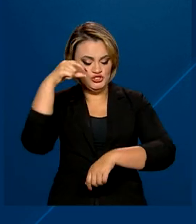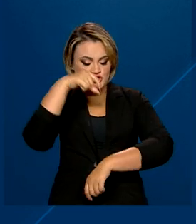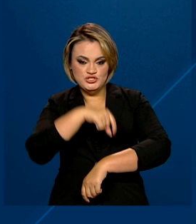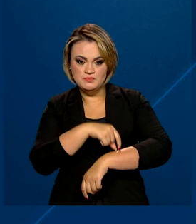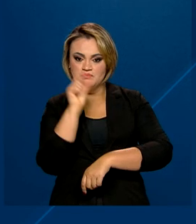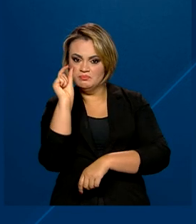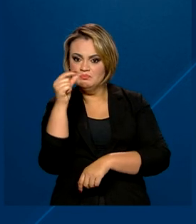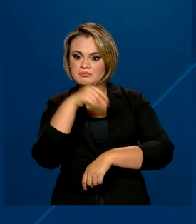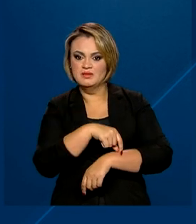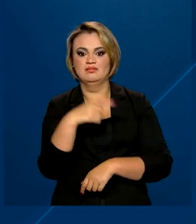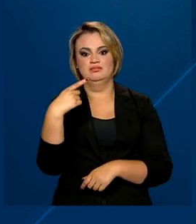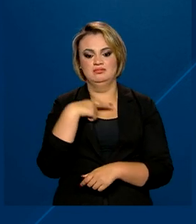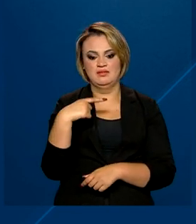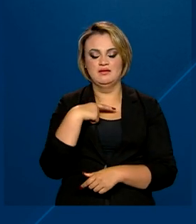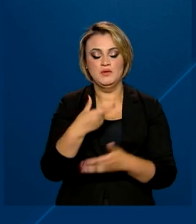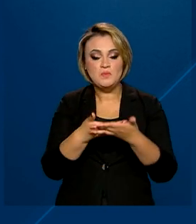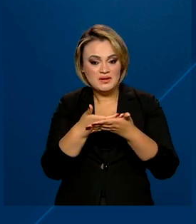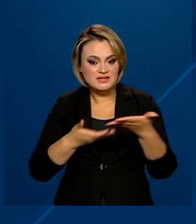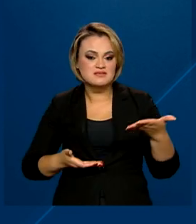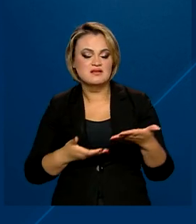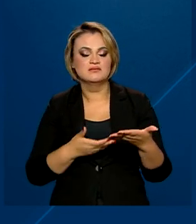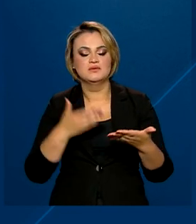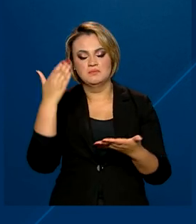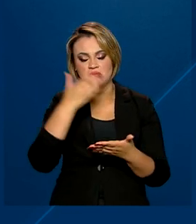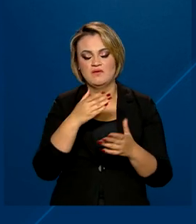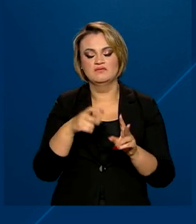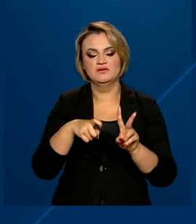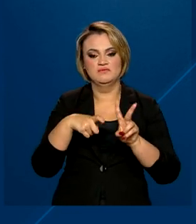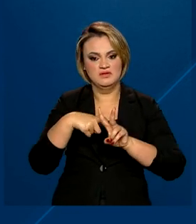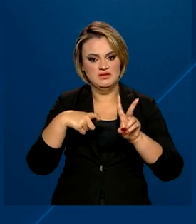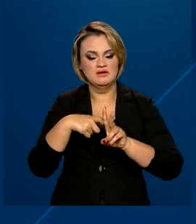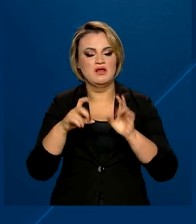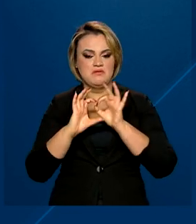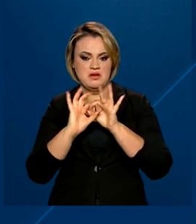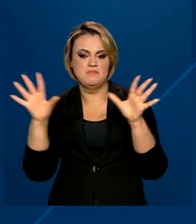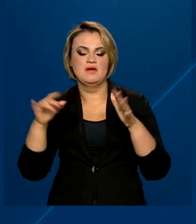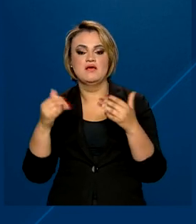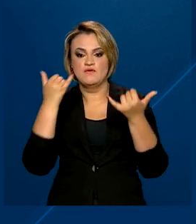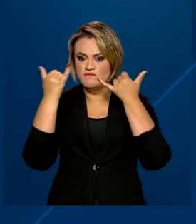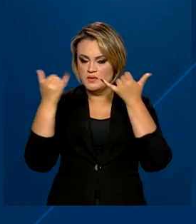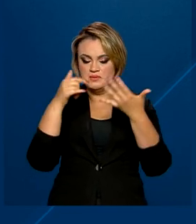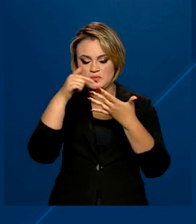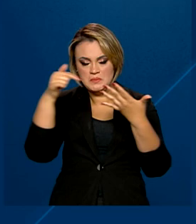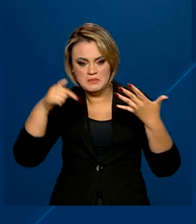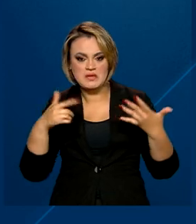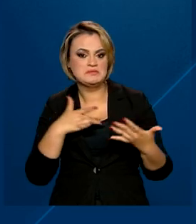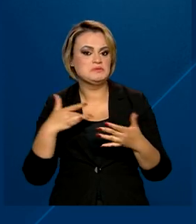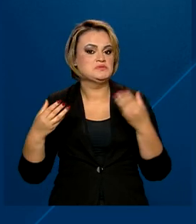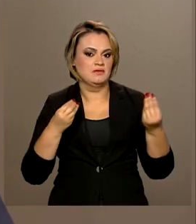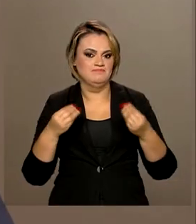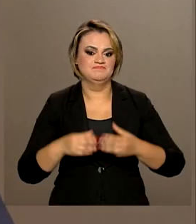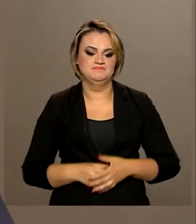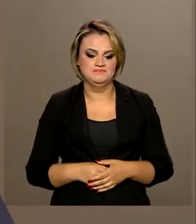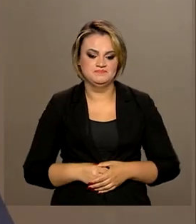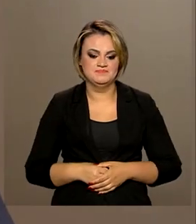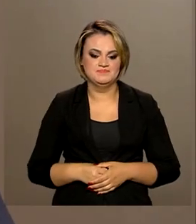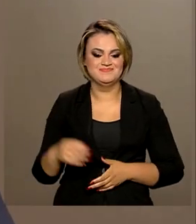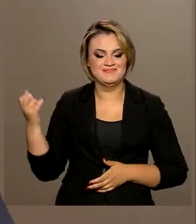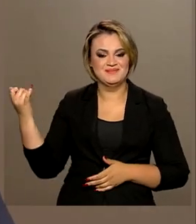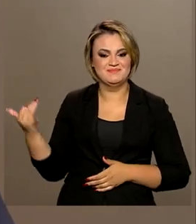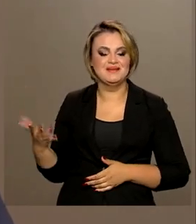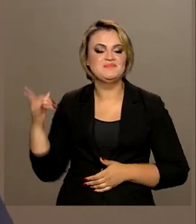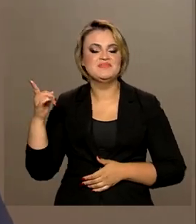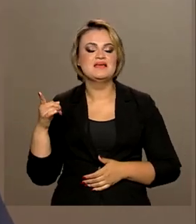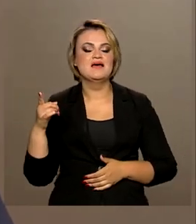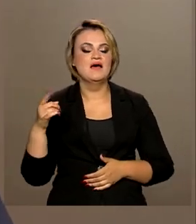identificação e um atestado de clínica veterinária com informações sobre as condições do animal. O cidadão pode